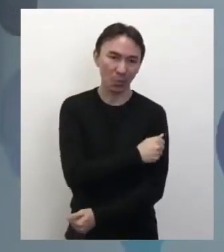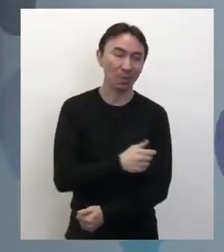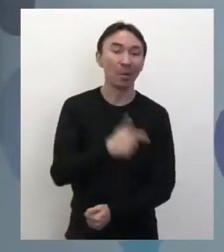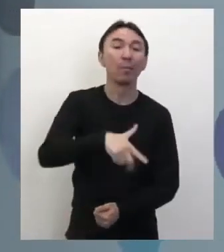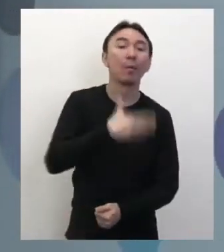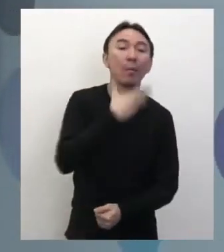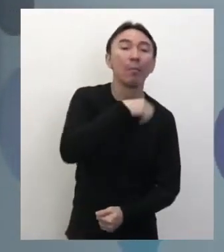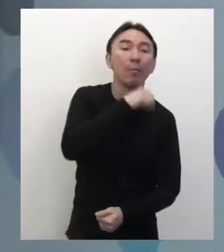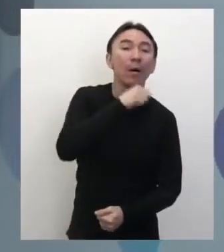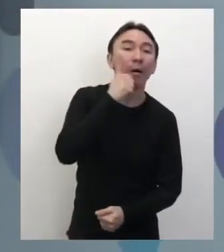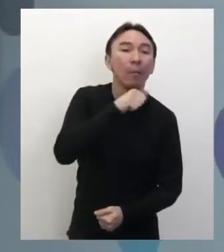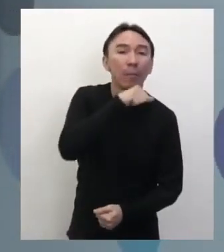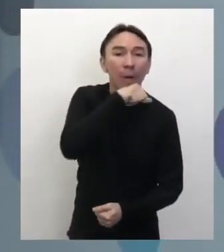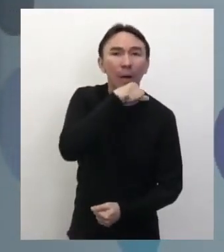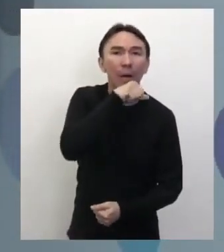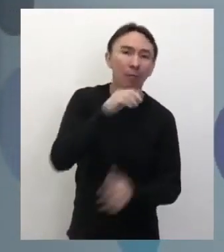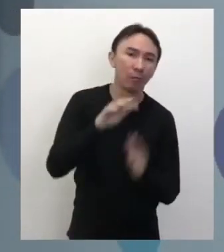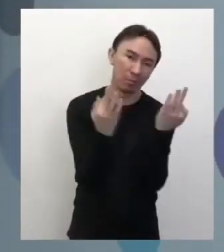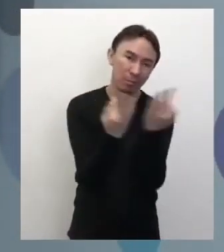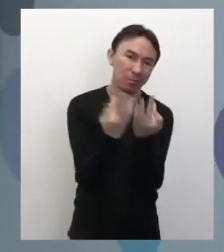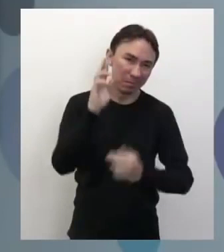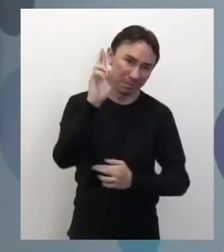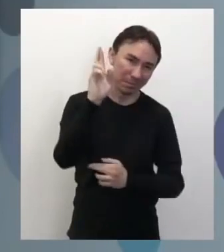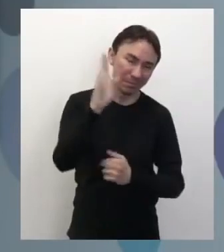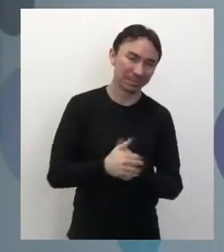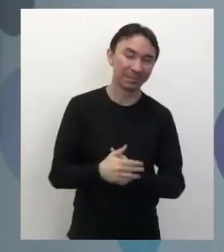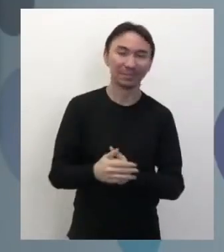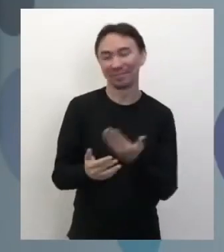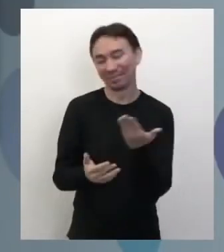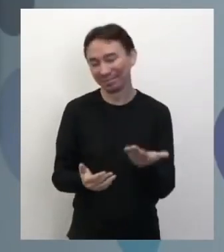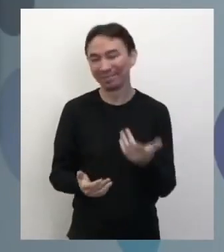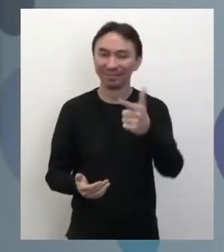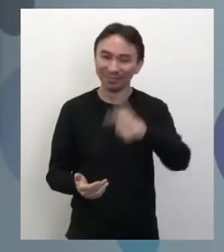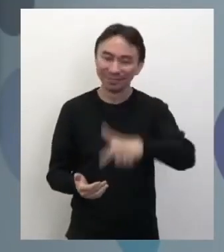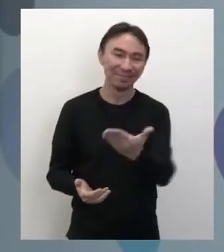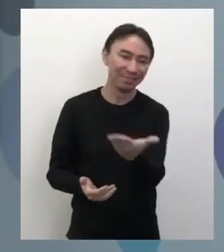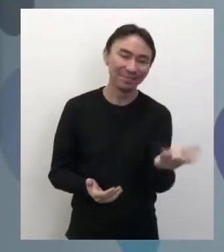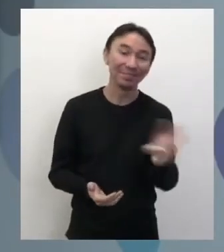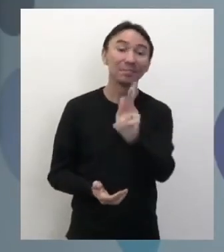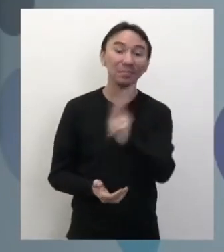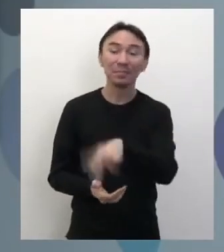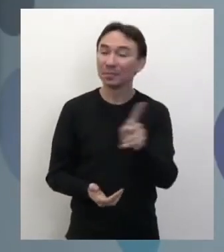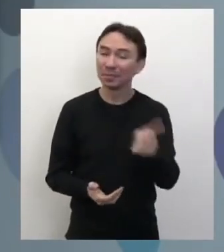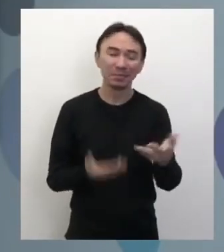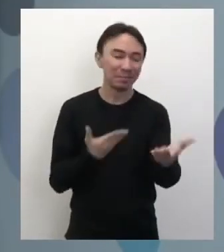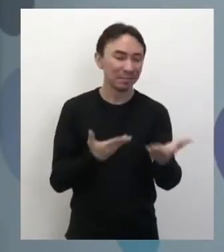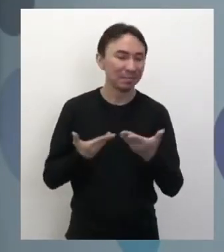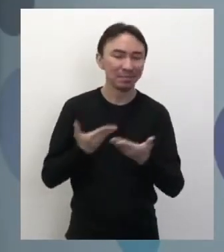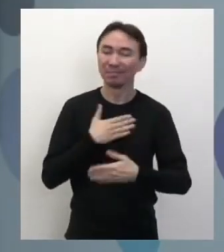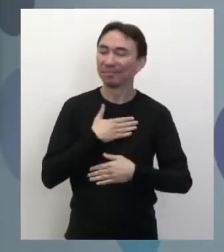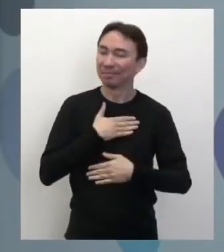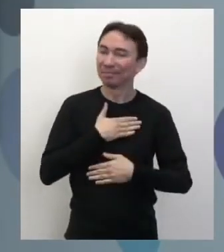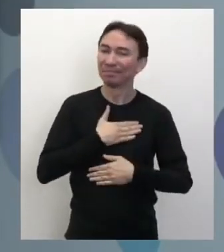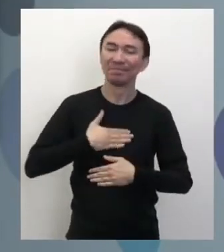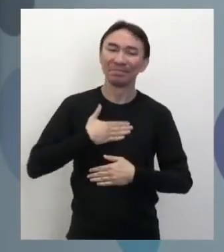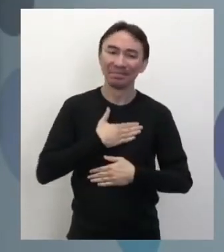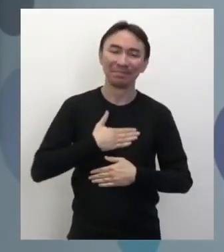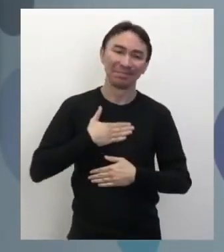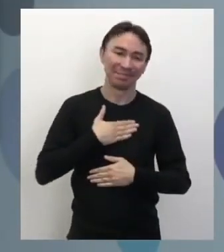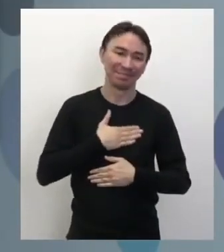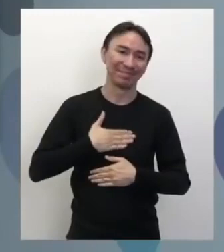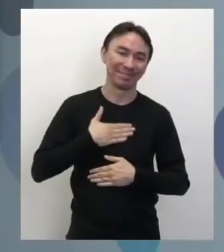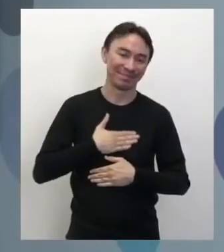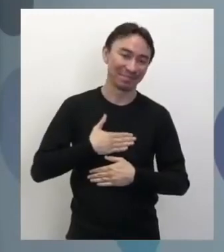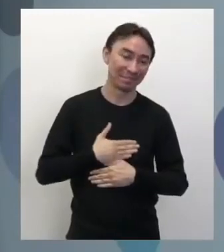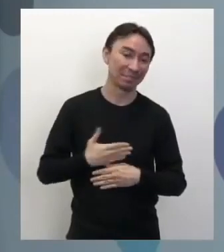estar aí acompanhando nossas aulas e nossos queridos professores, claro, são sempre muito bem-vindos aqui na nossa aula. Então hoje a gente vai